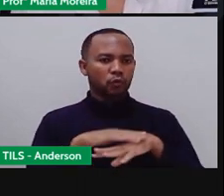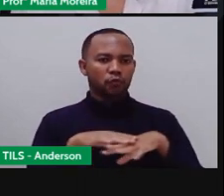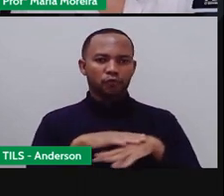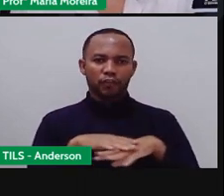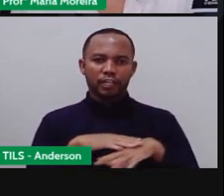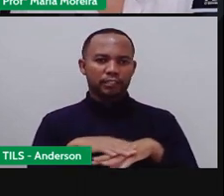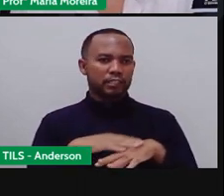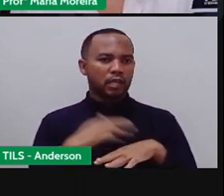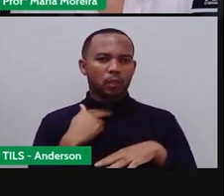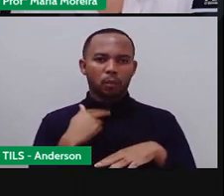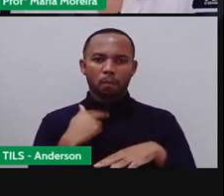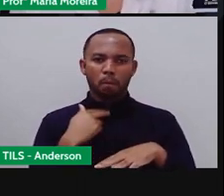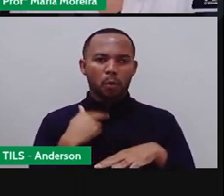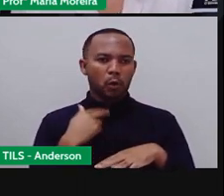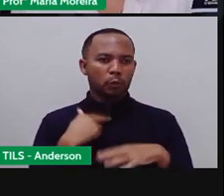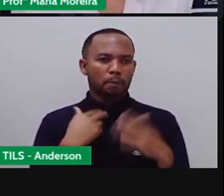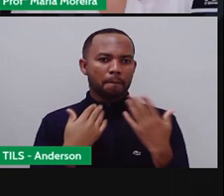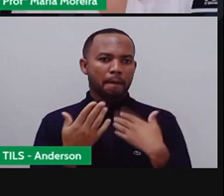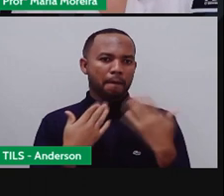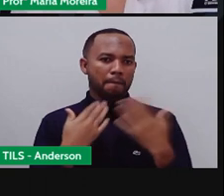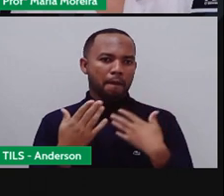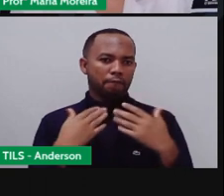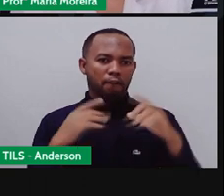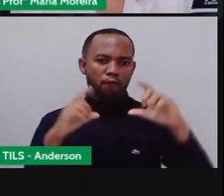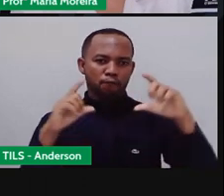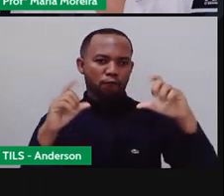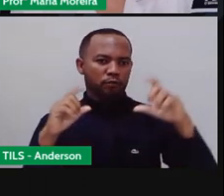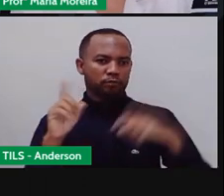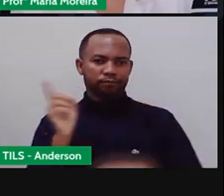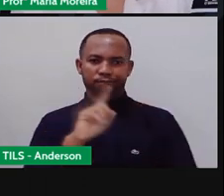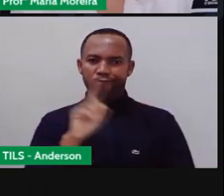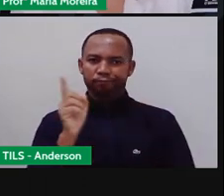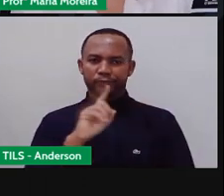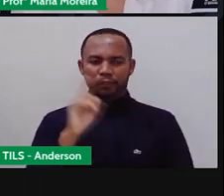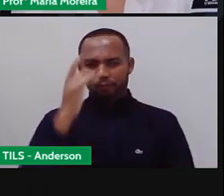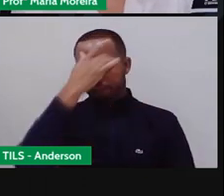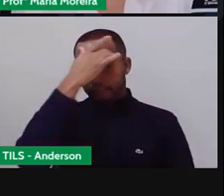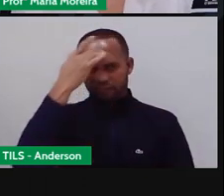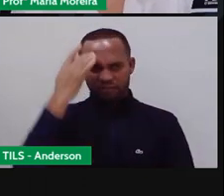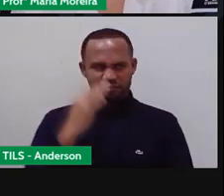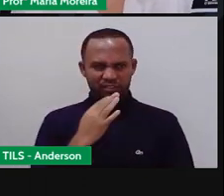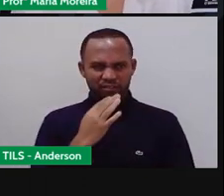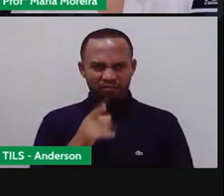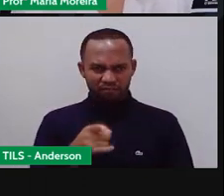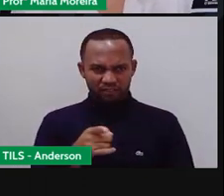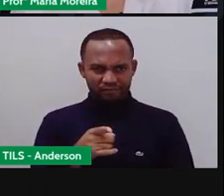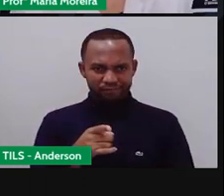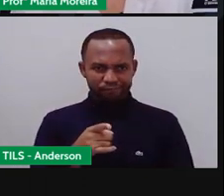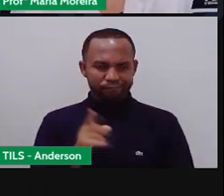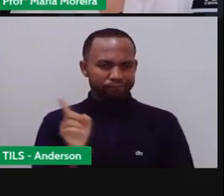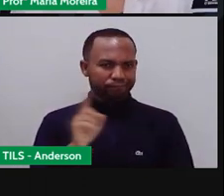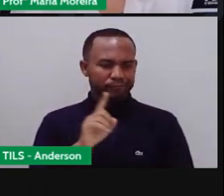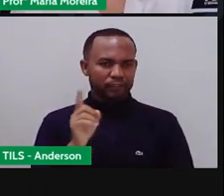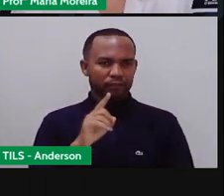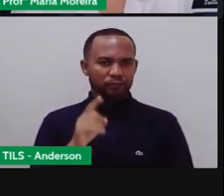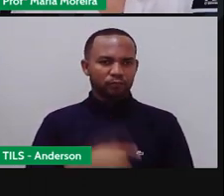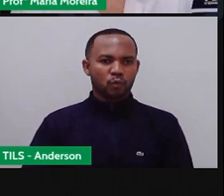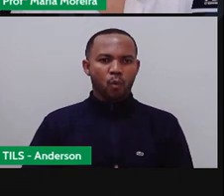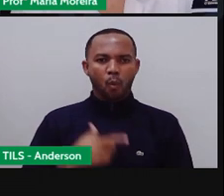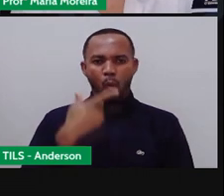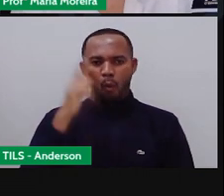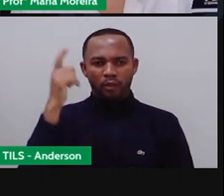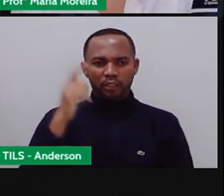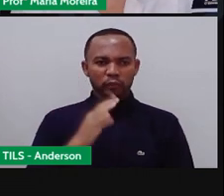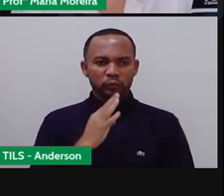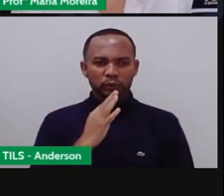trocar dados pessoais, fotos ou qualquer outro tipo de coisa com a pessoa que você não conhece pela internet. Se alguém que você não